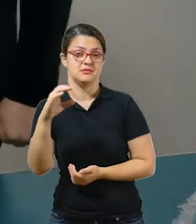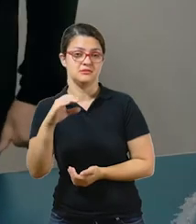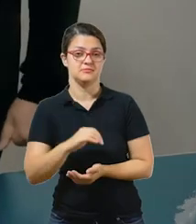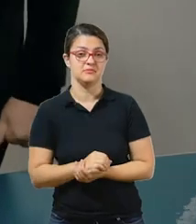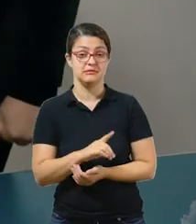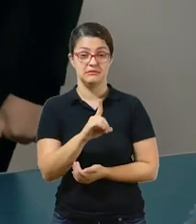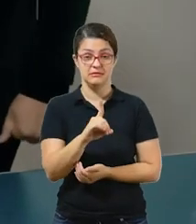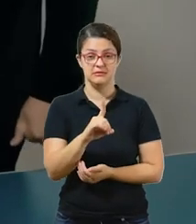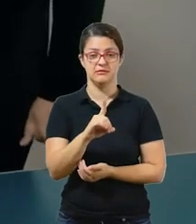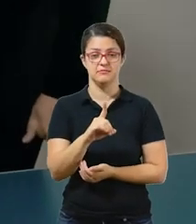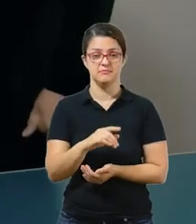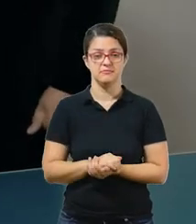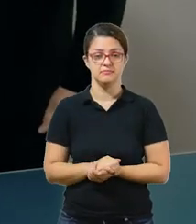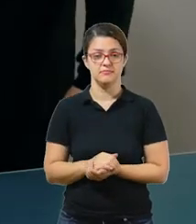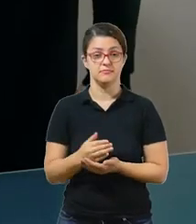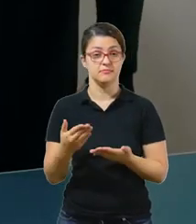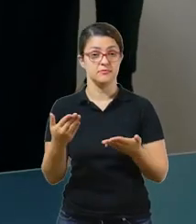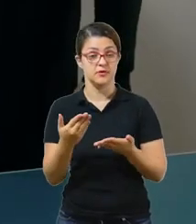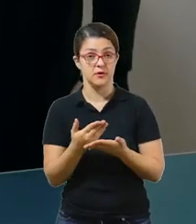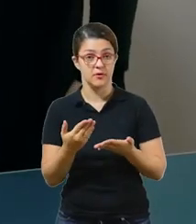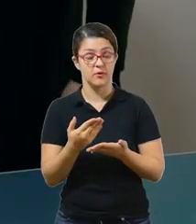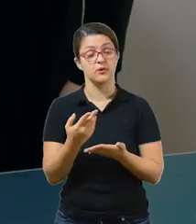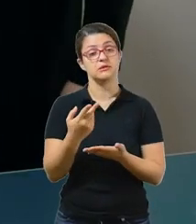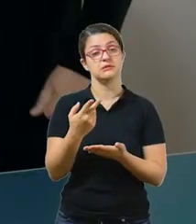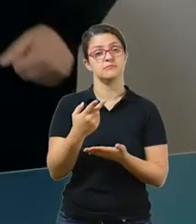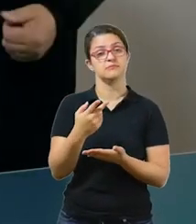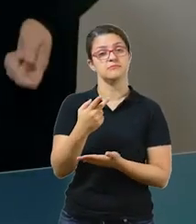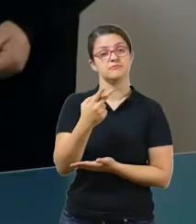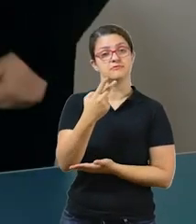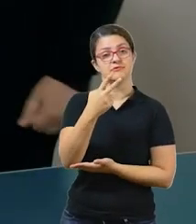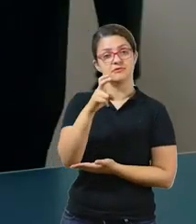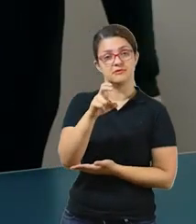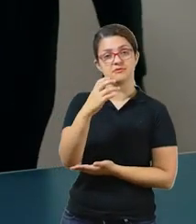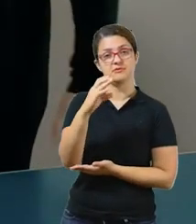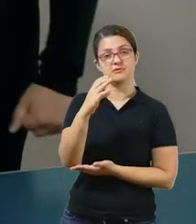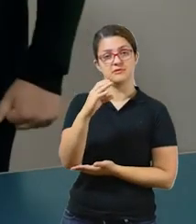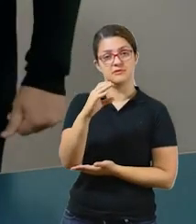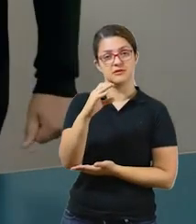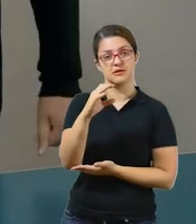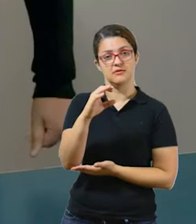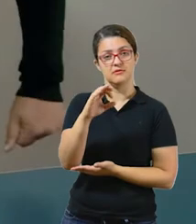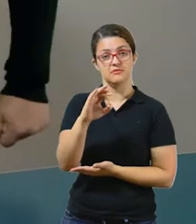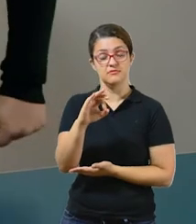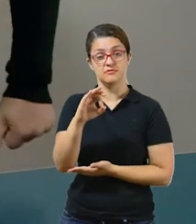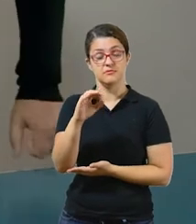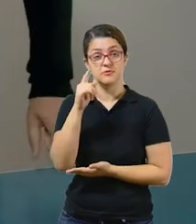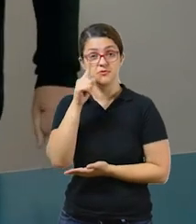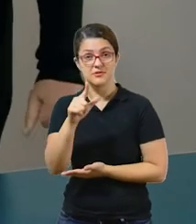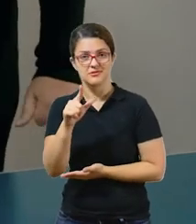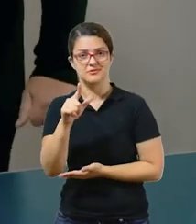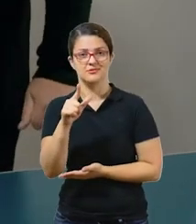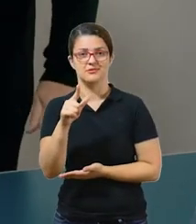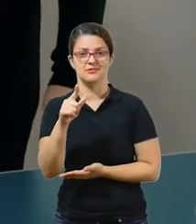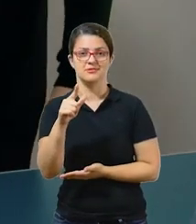Determine a quantidade de moedas de 0 centavos necessárias para formar 1 real.